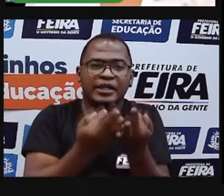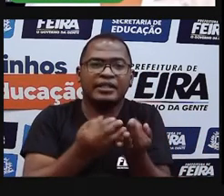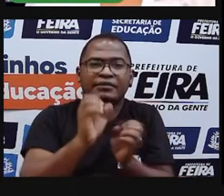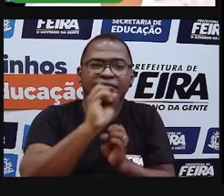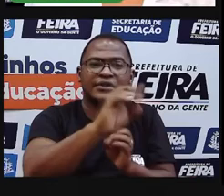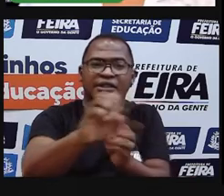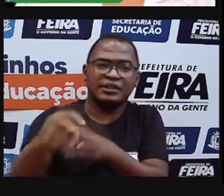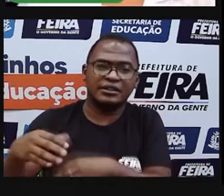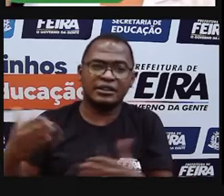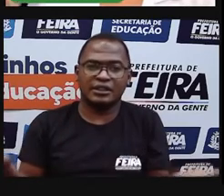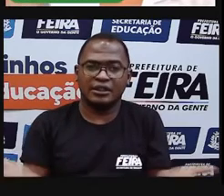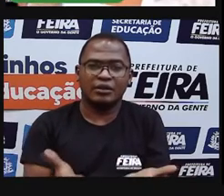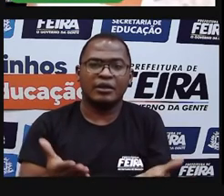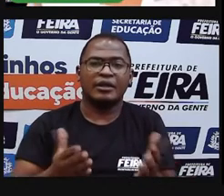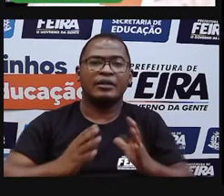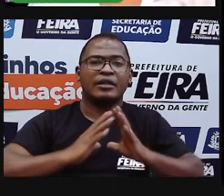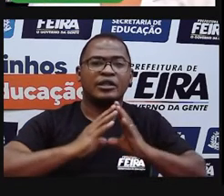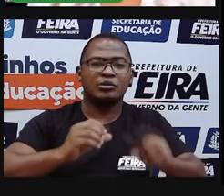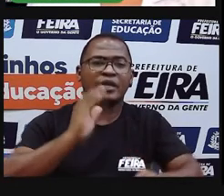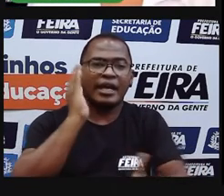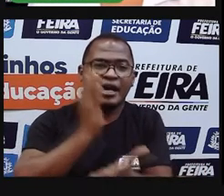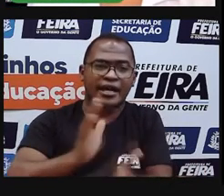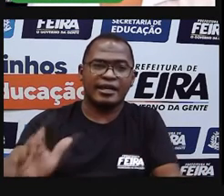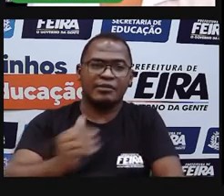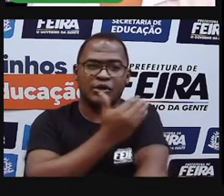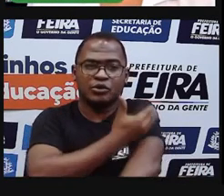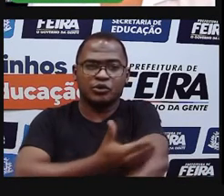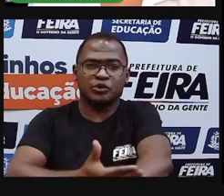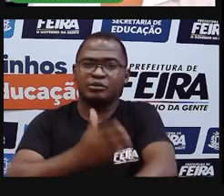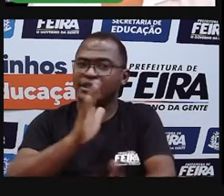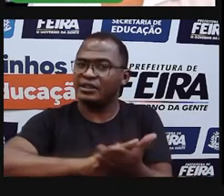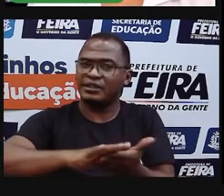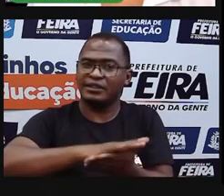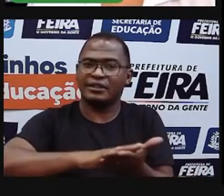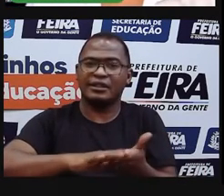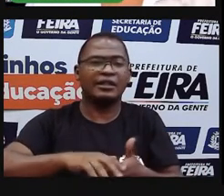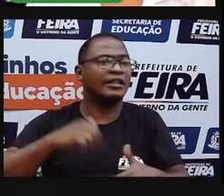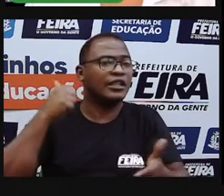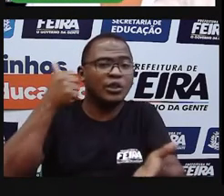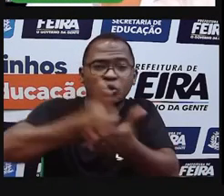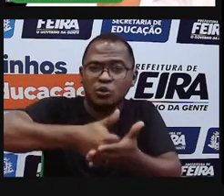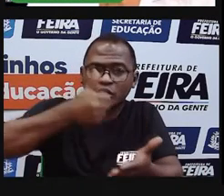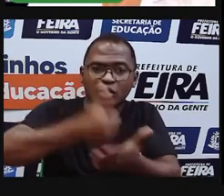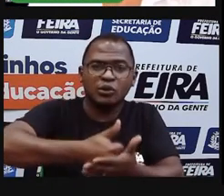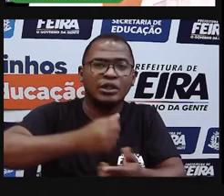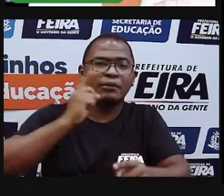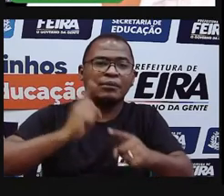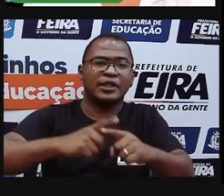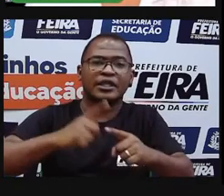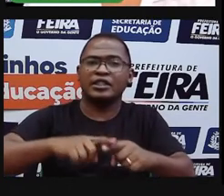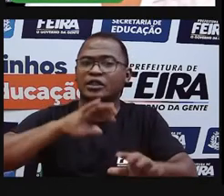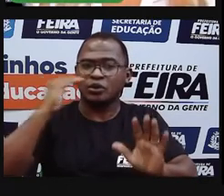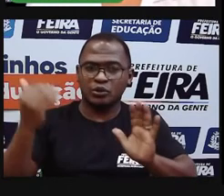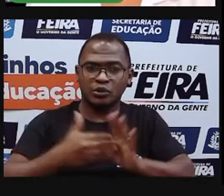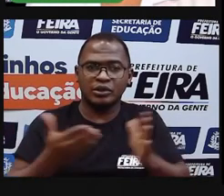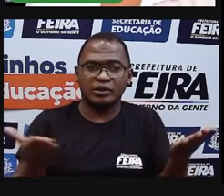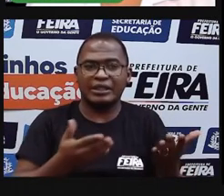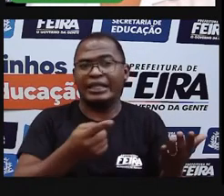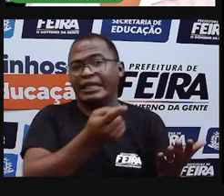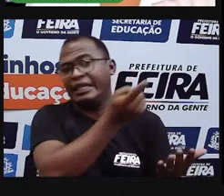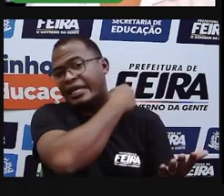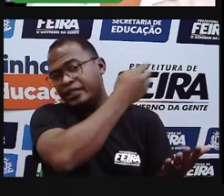morrer. Não querem deixar no passado. Eles querem manter vivo toda a tradição, né? Daqueles negros que vieram